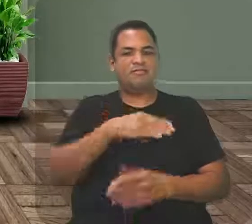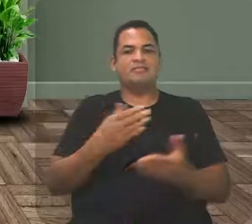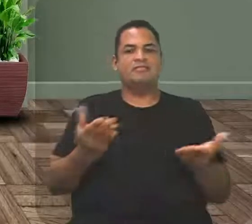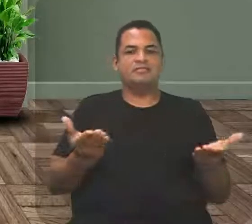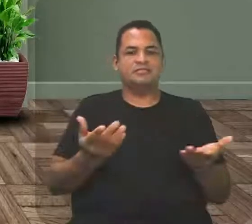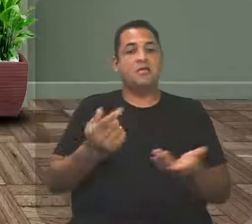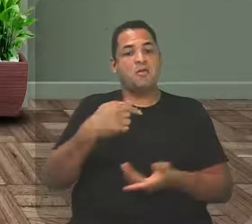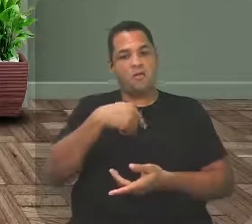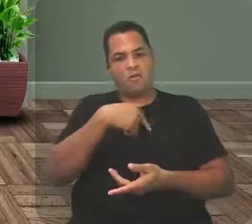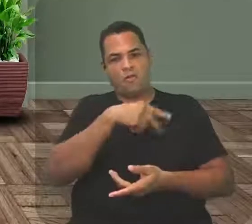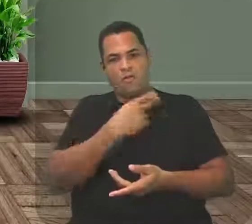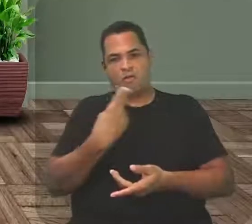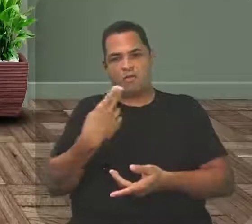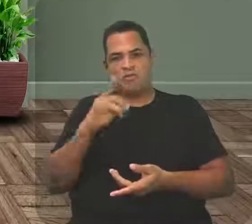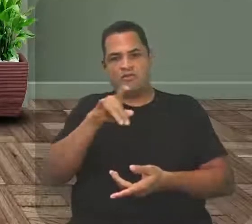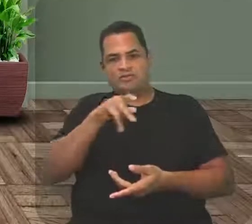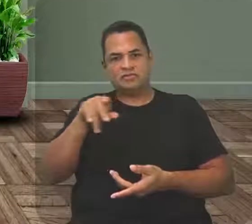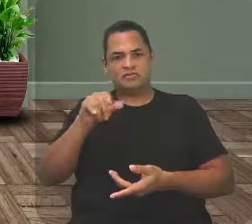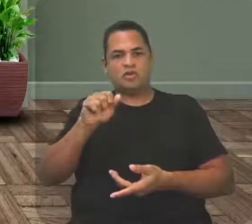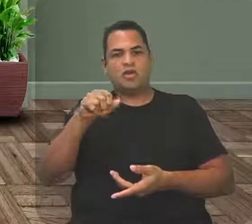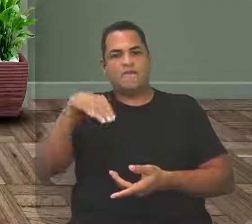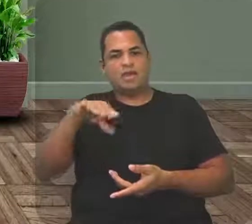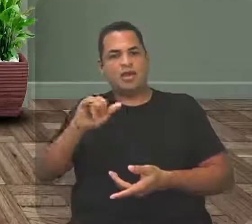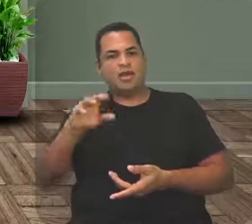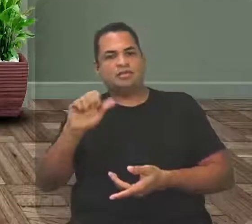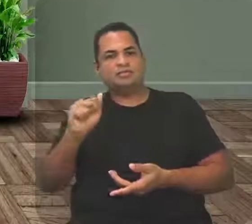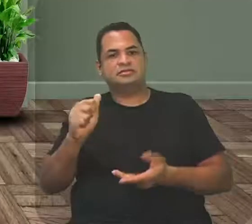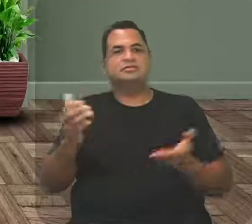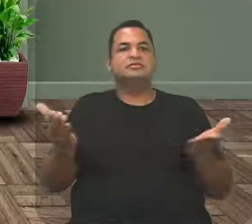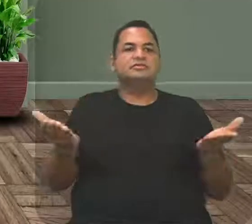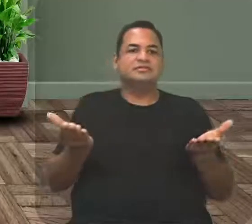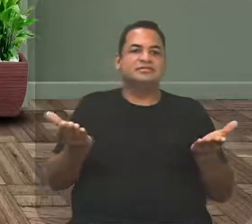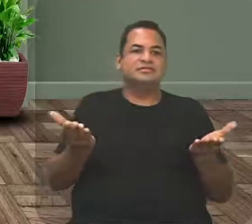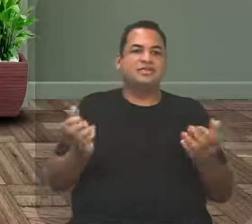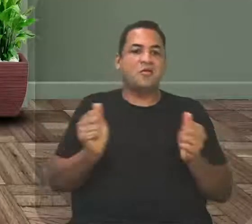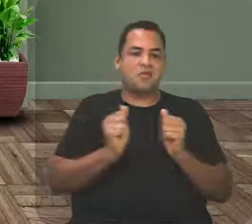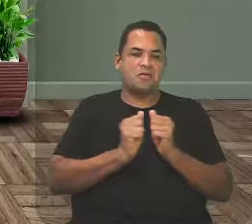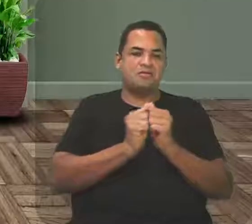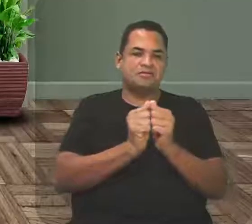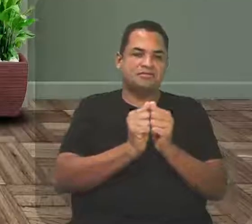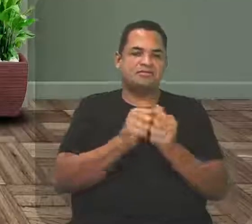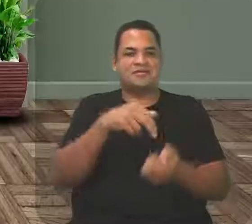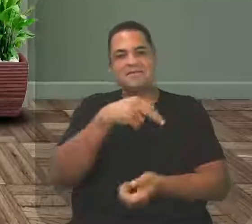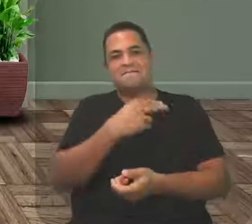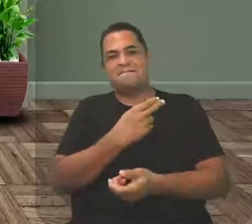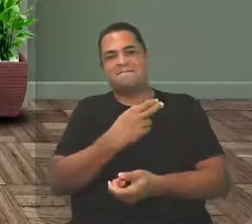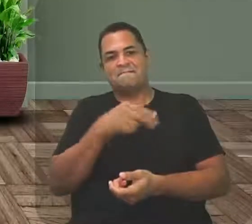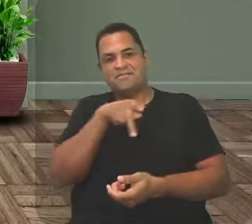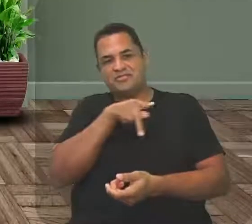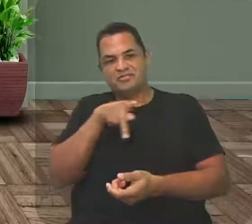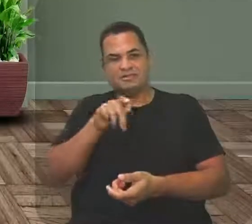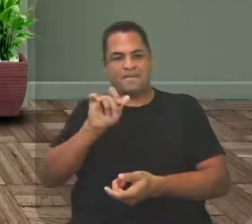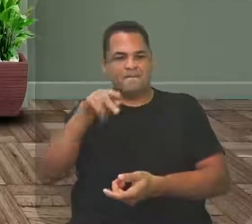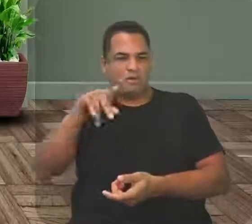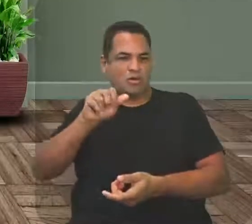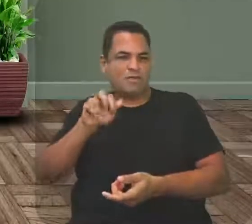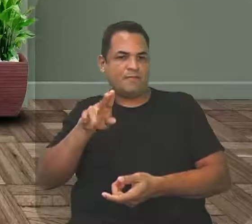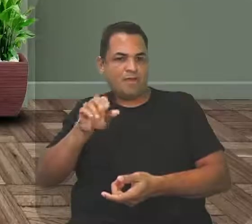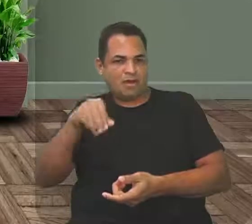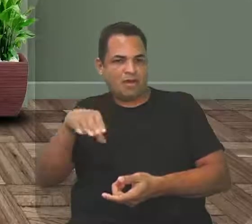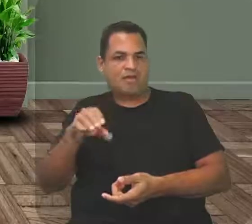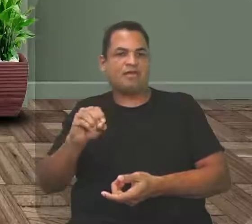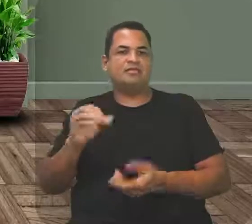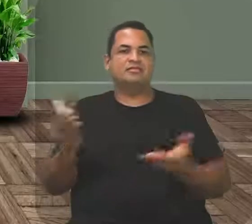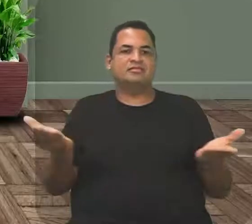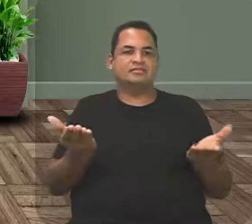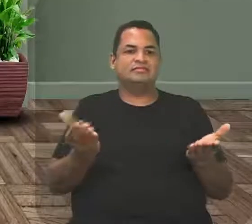Eu, professora Márcia e... É claro, juntamente comigo, professora Pura Moreno. É isso aí, aluna. Olha